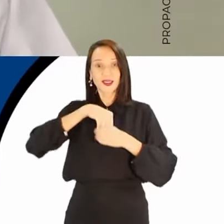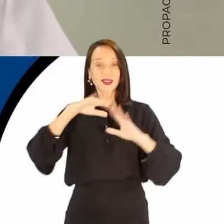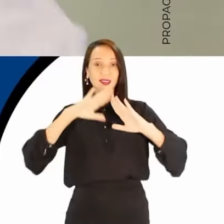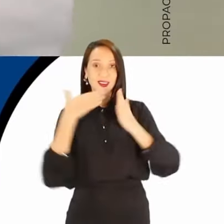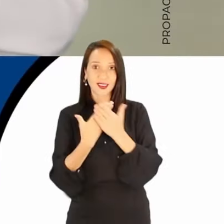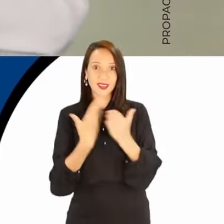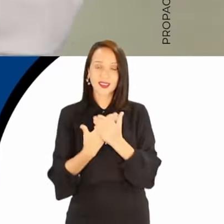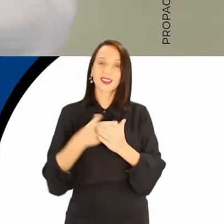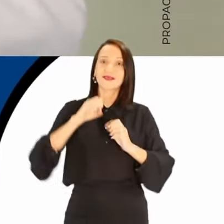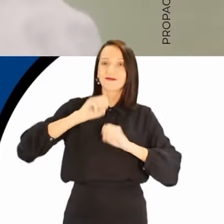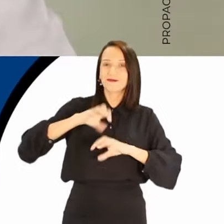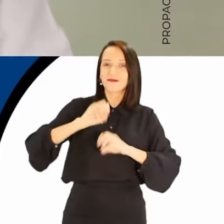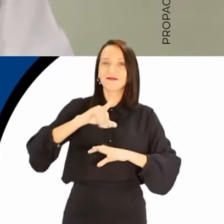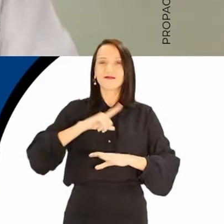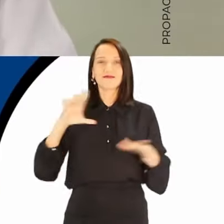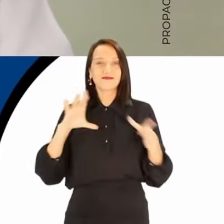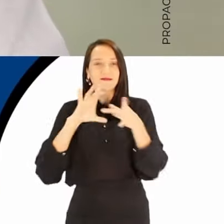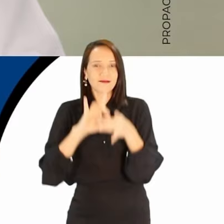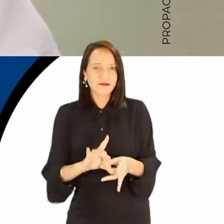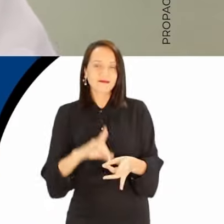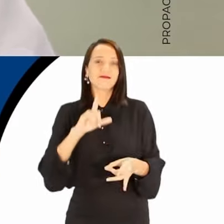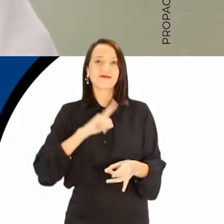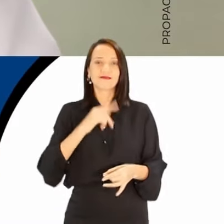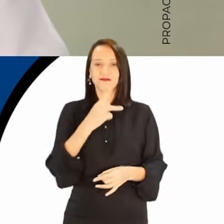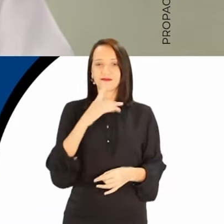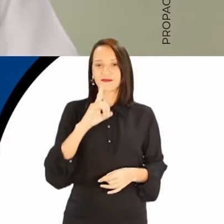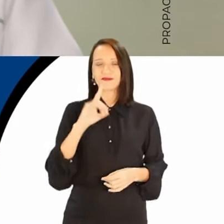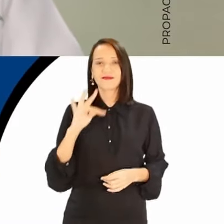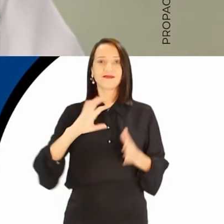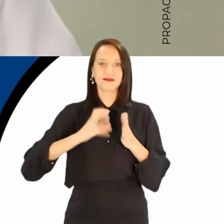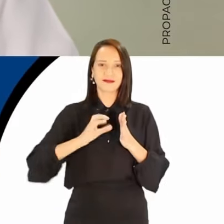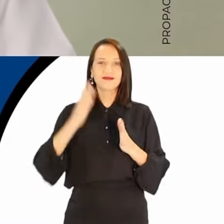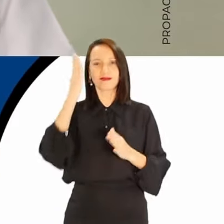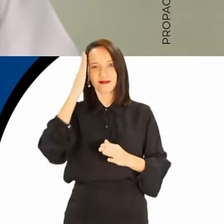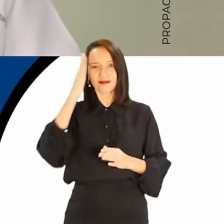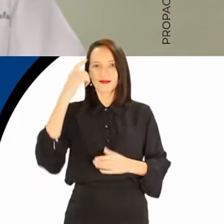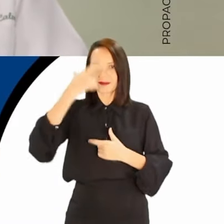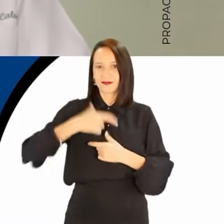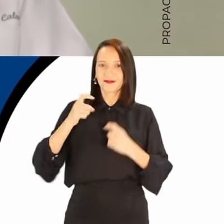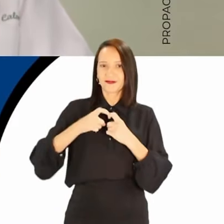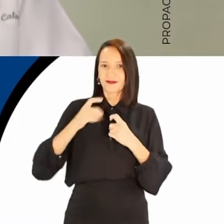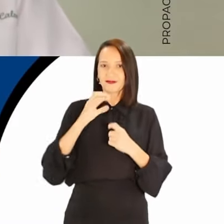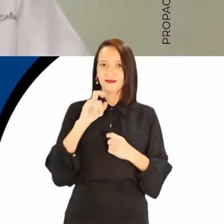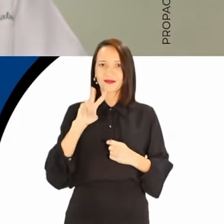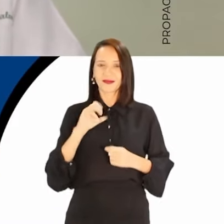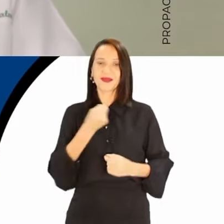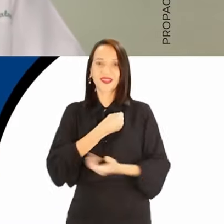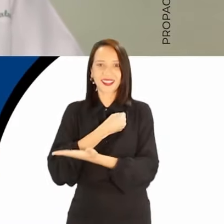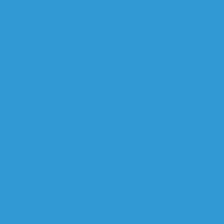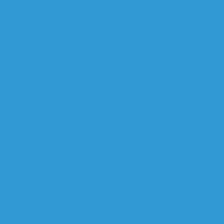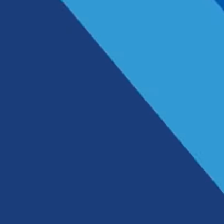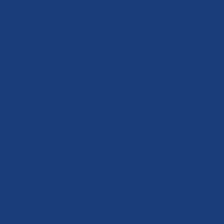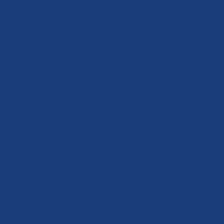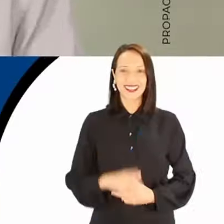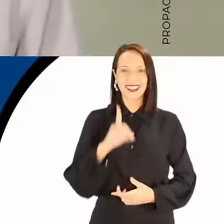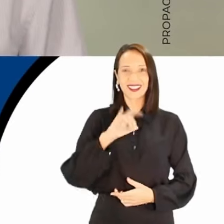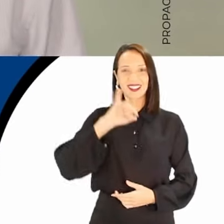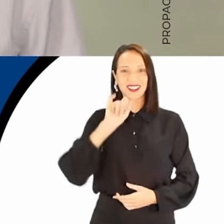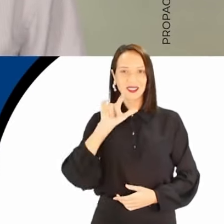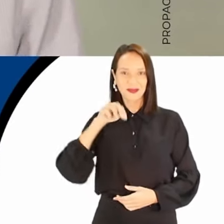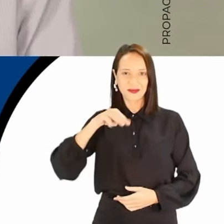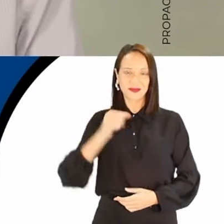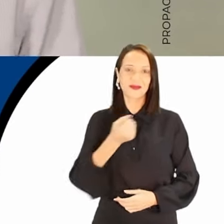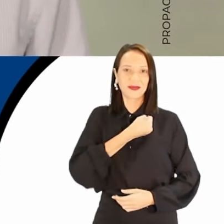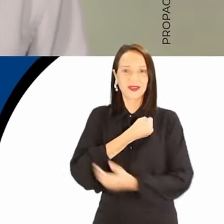Saúde e educação de mãos dadas, disso o PDT entende. Vote em doutor Calvo, 1, 2, 3, 3, 3. Djalma